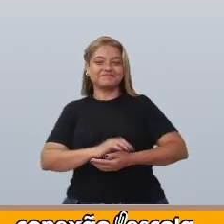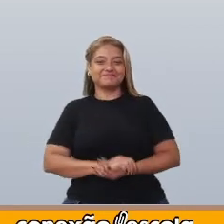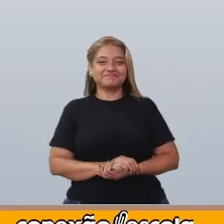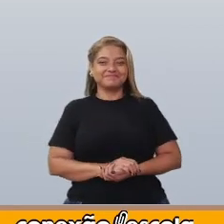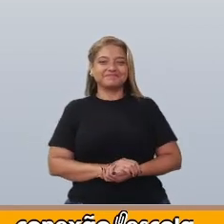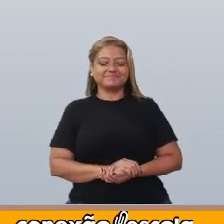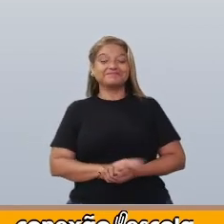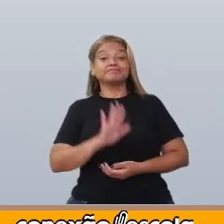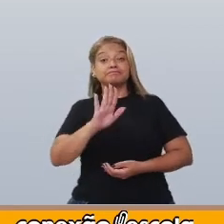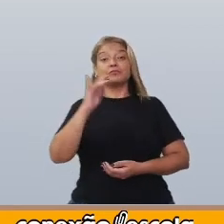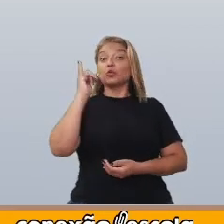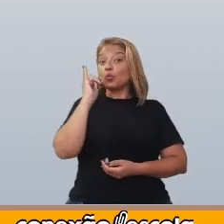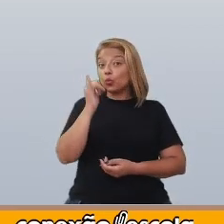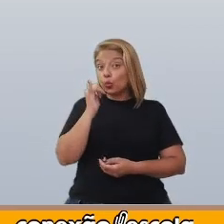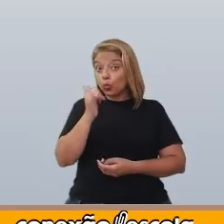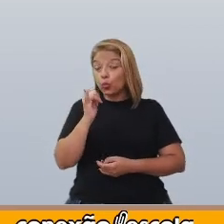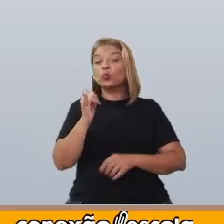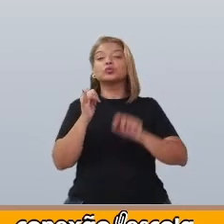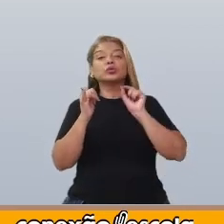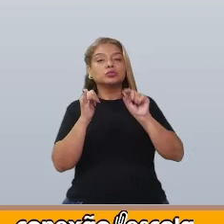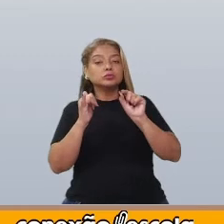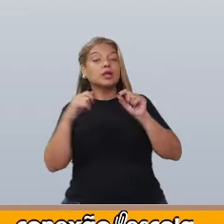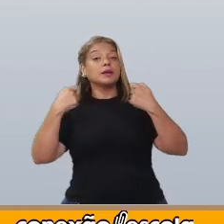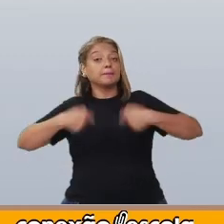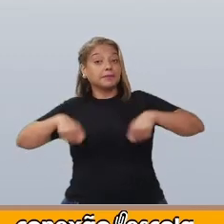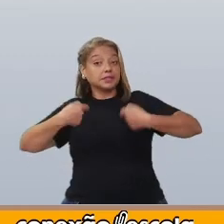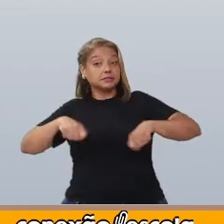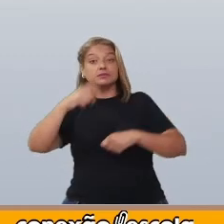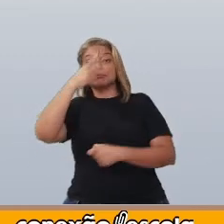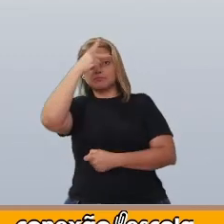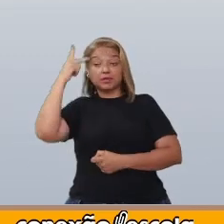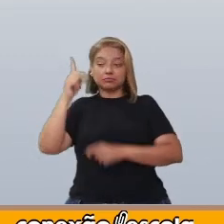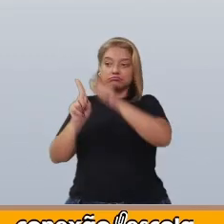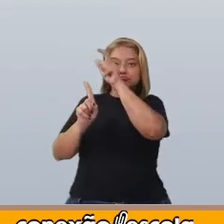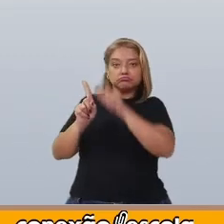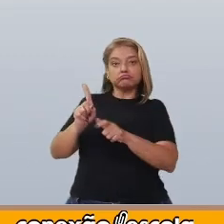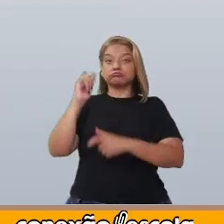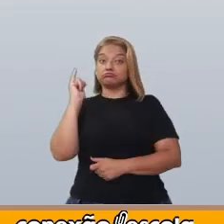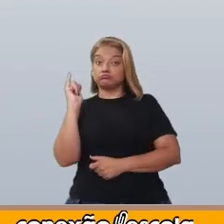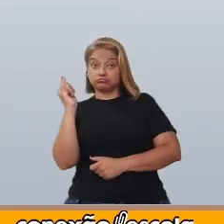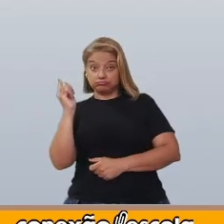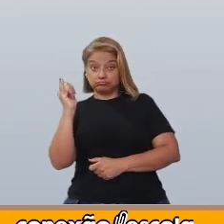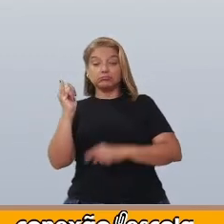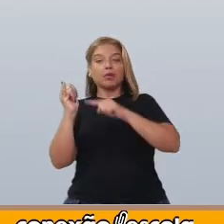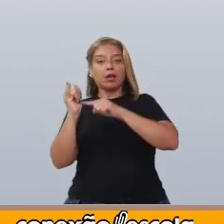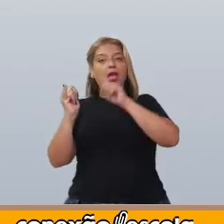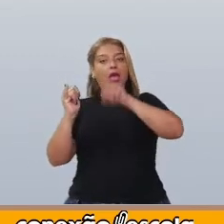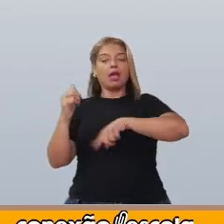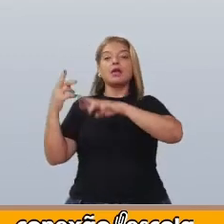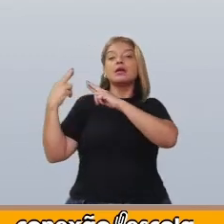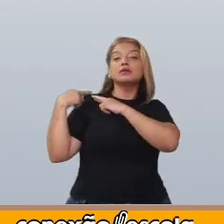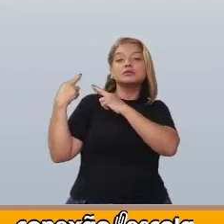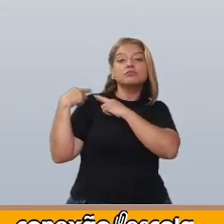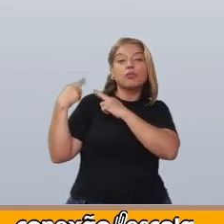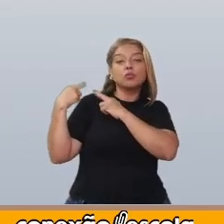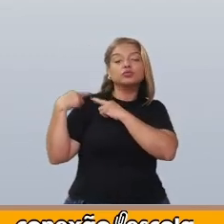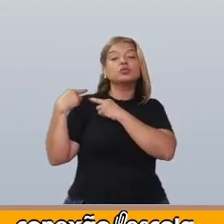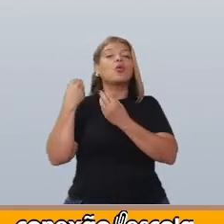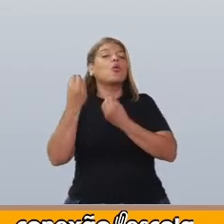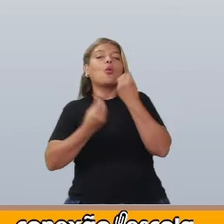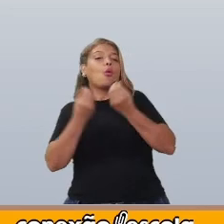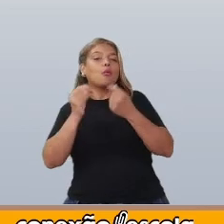Todo conto precisa possuir um narrador. Ele é o responsável por